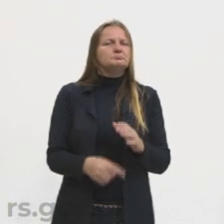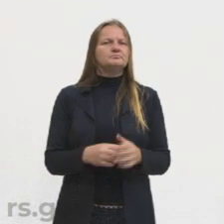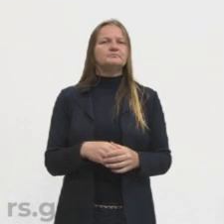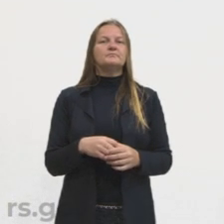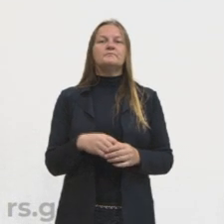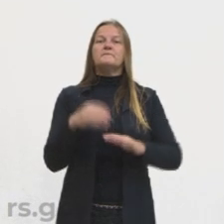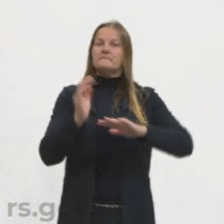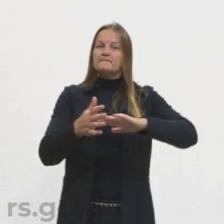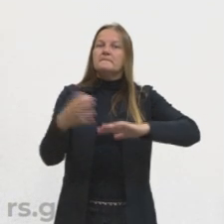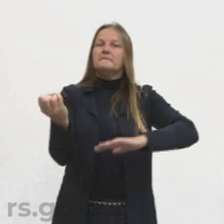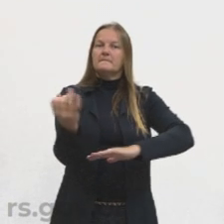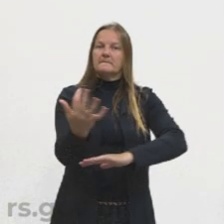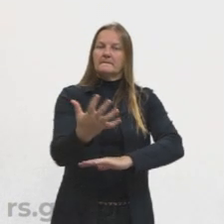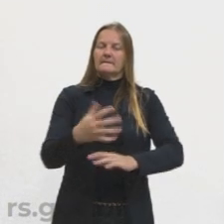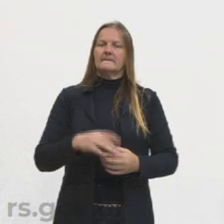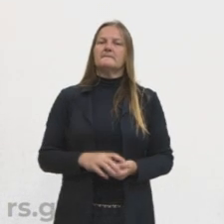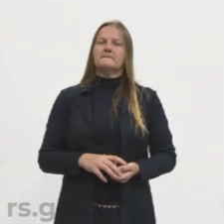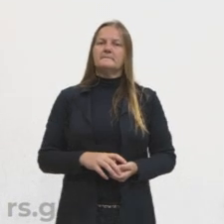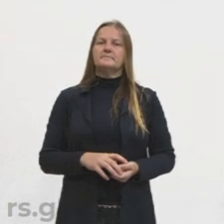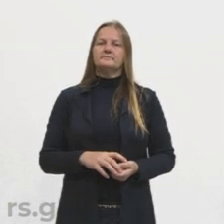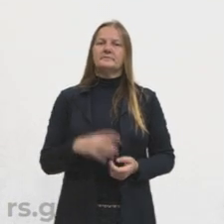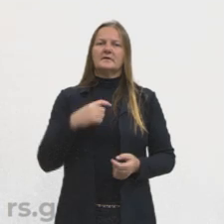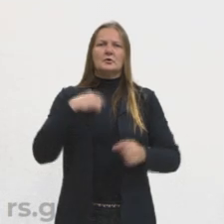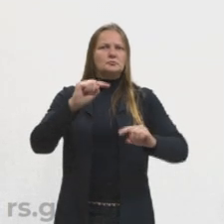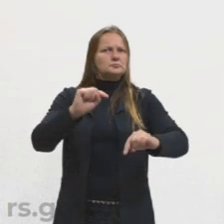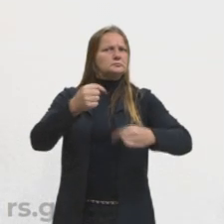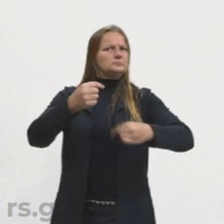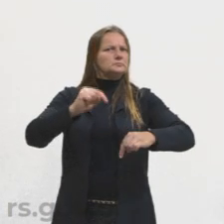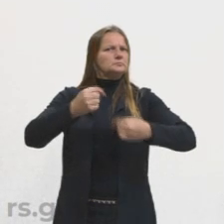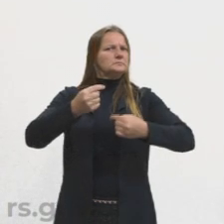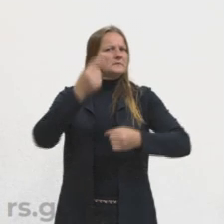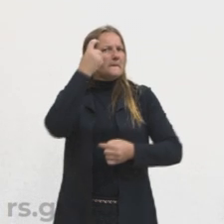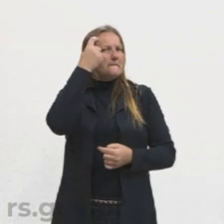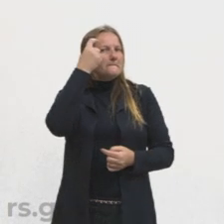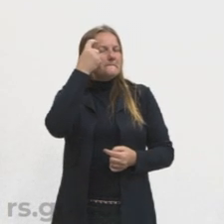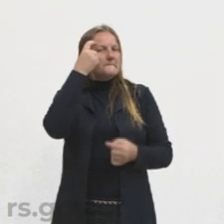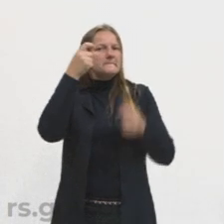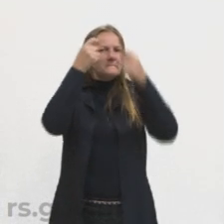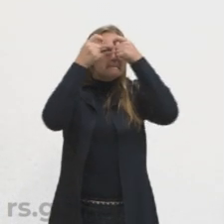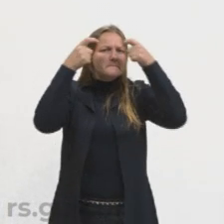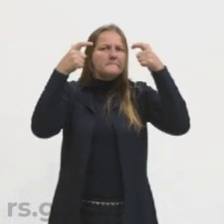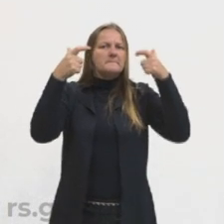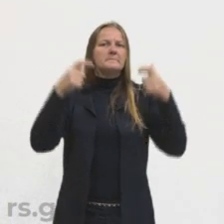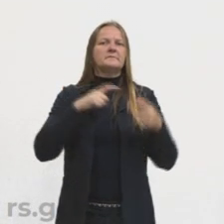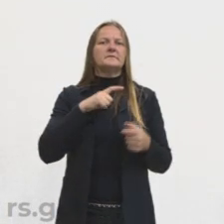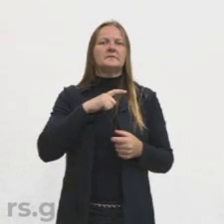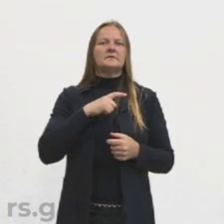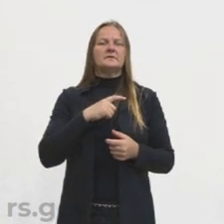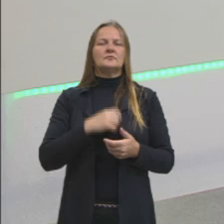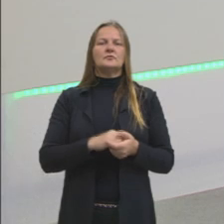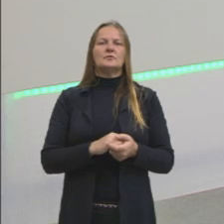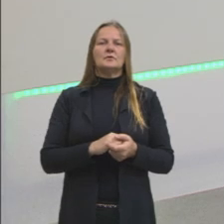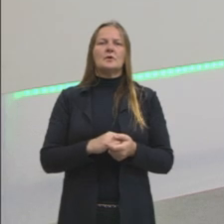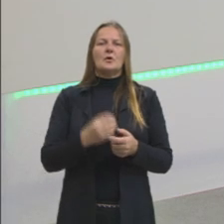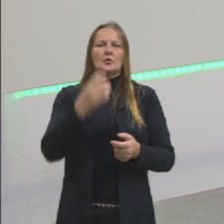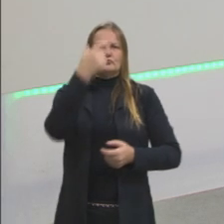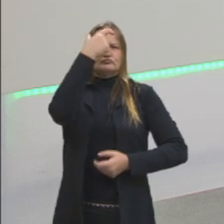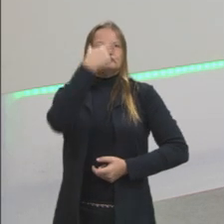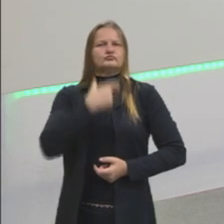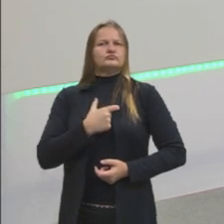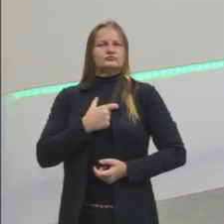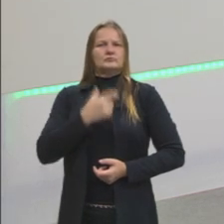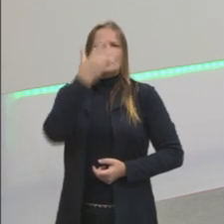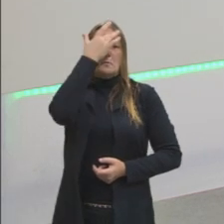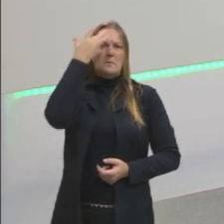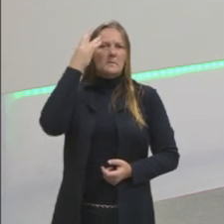modernidade vai desvincular o pensamento, o conhecimento do teocentrismo agora para o homem. O ser humano,